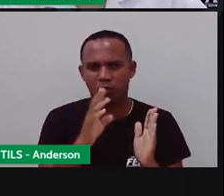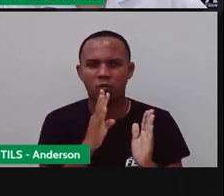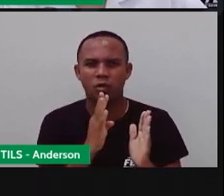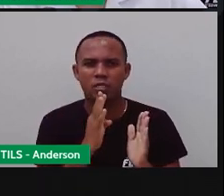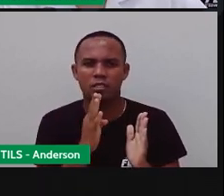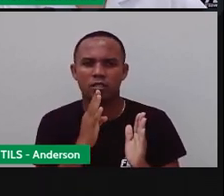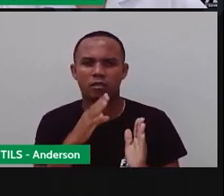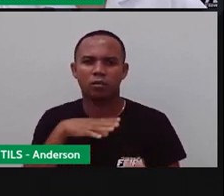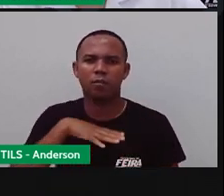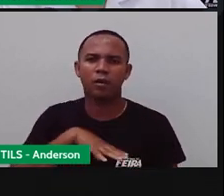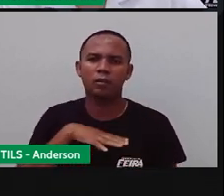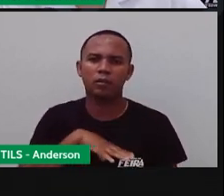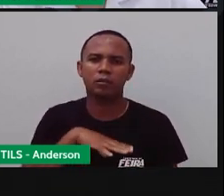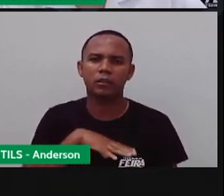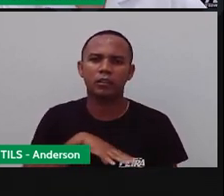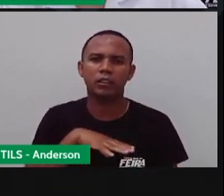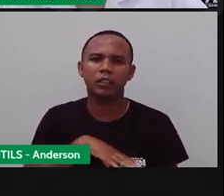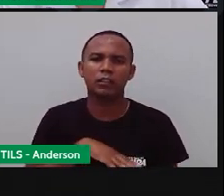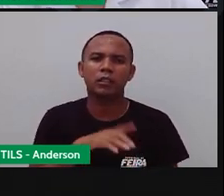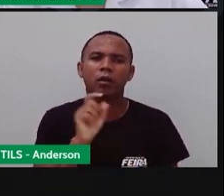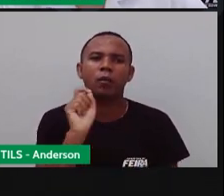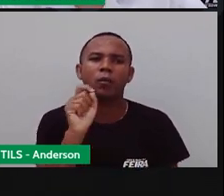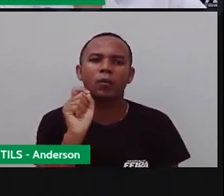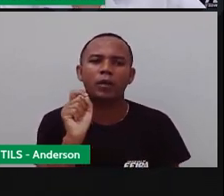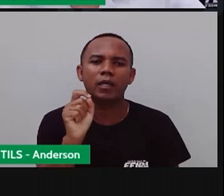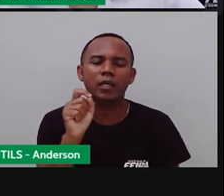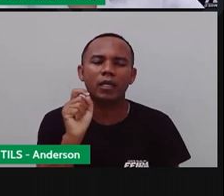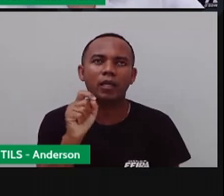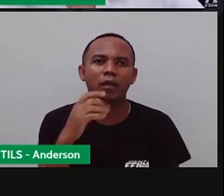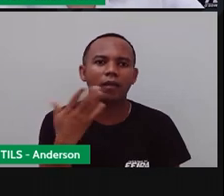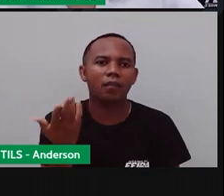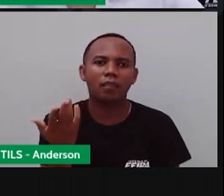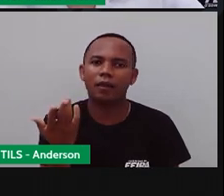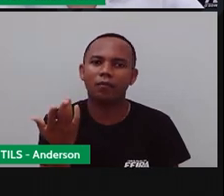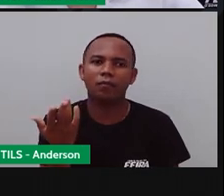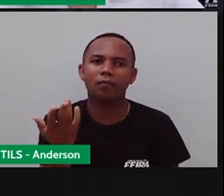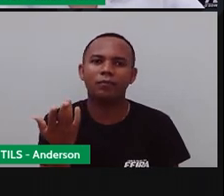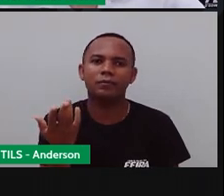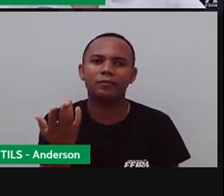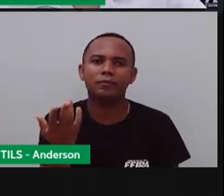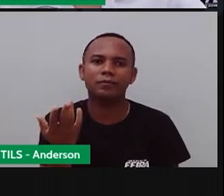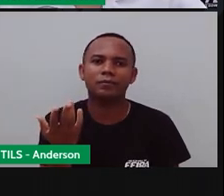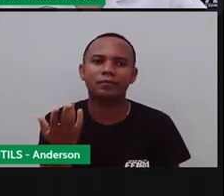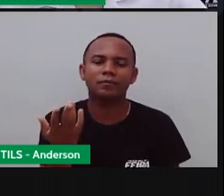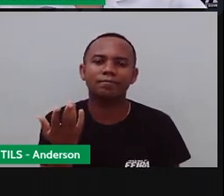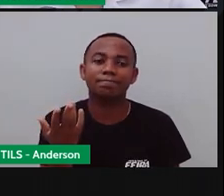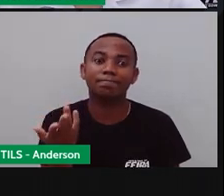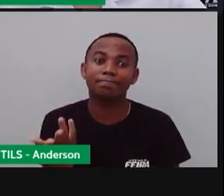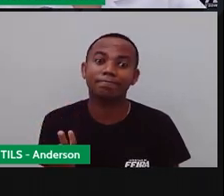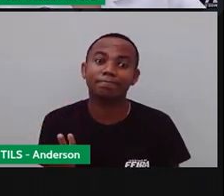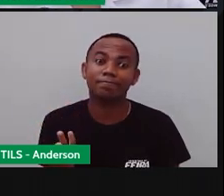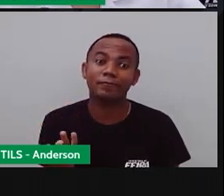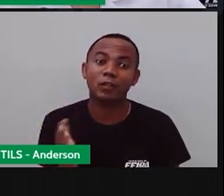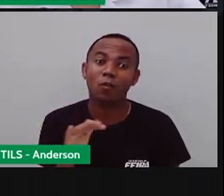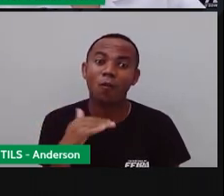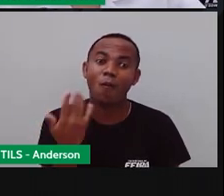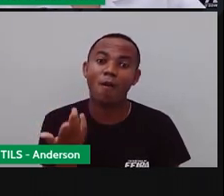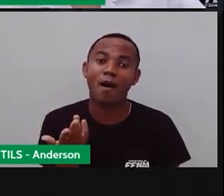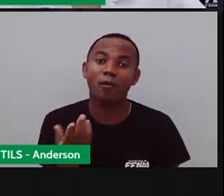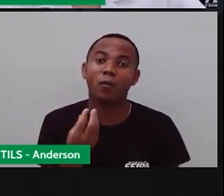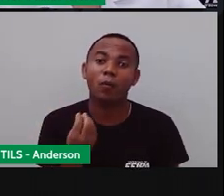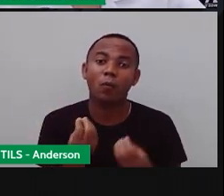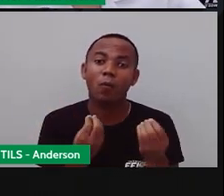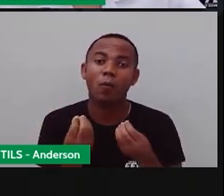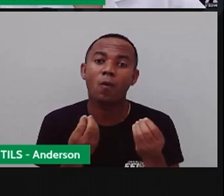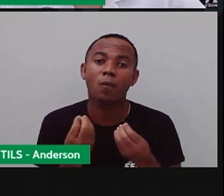na língua portuguesa como? Você consegue imaginar, Anderson? Pois é, qual será, né,